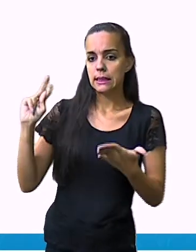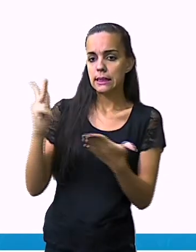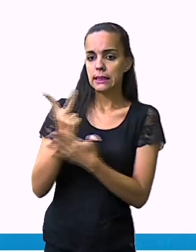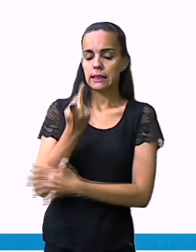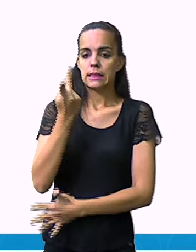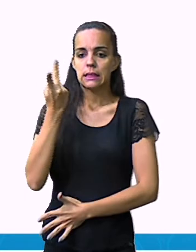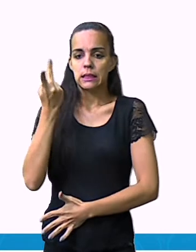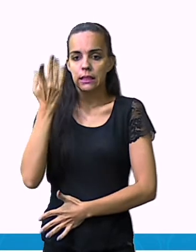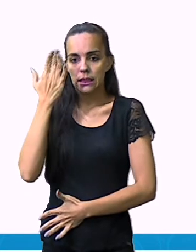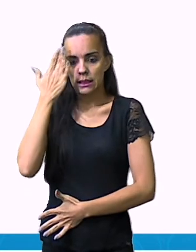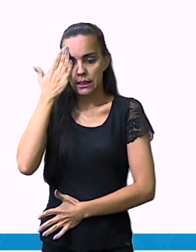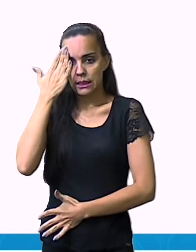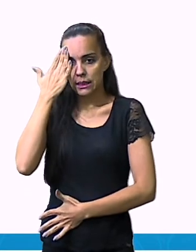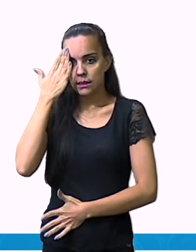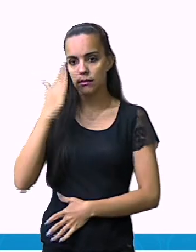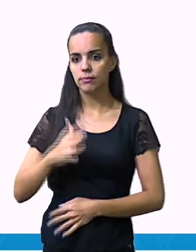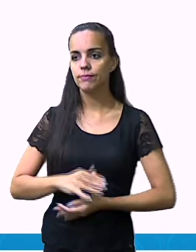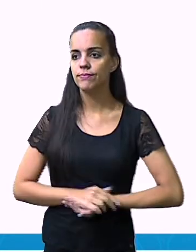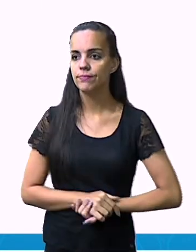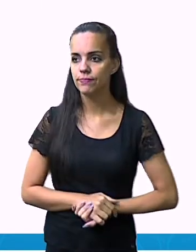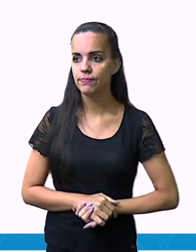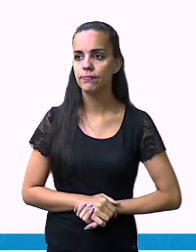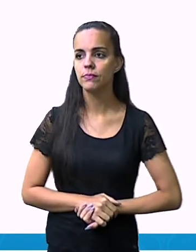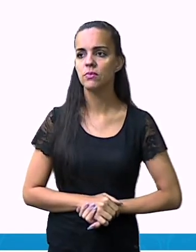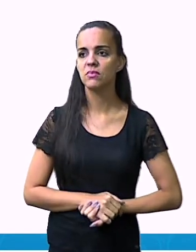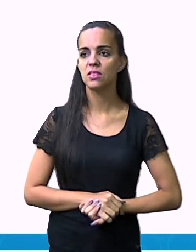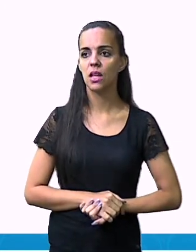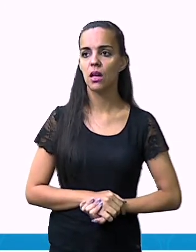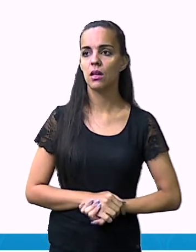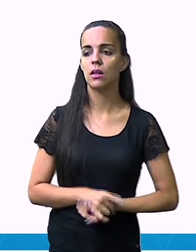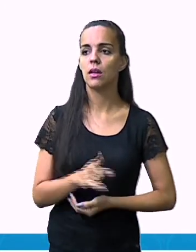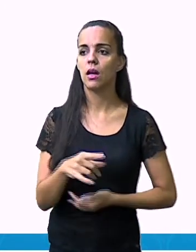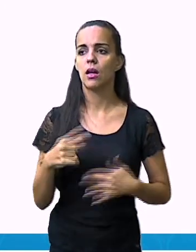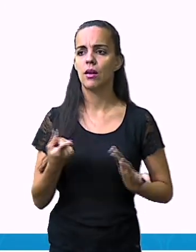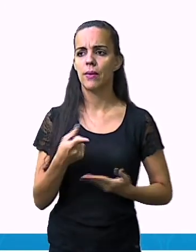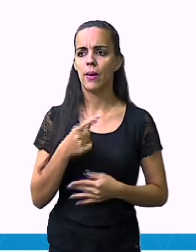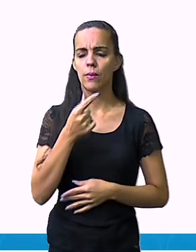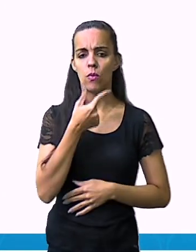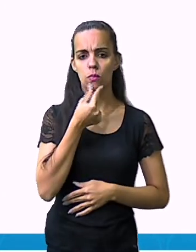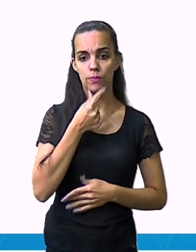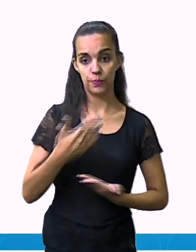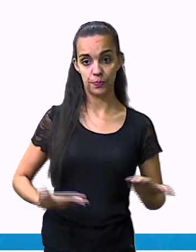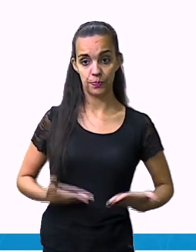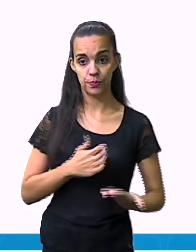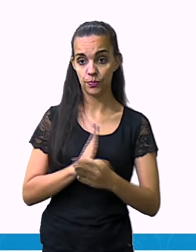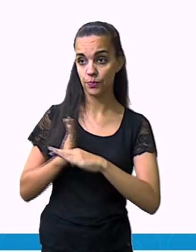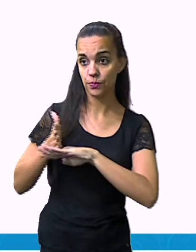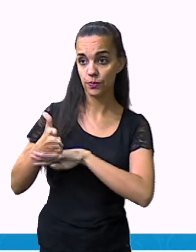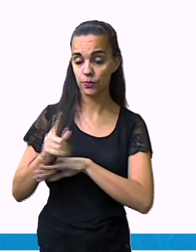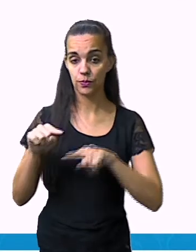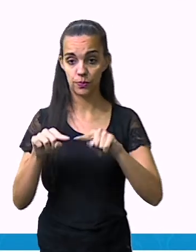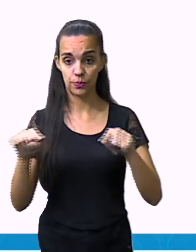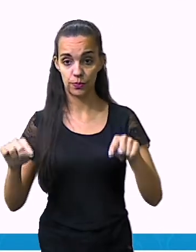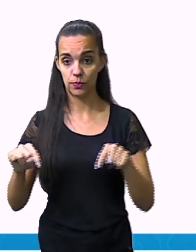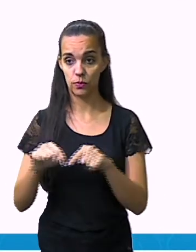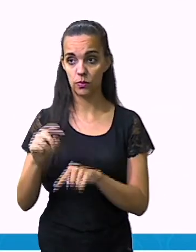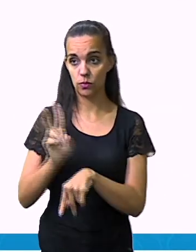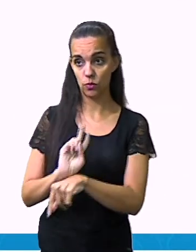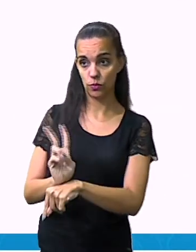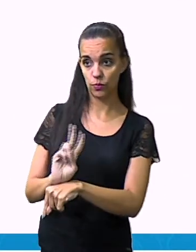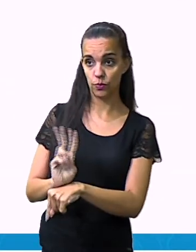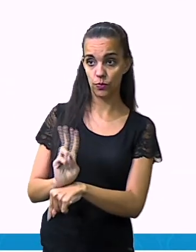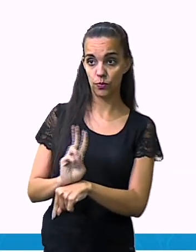Vamos analisar aqui o que que aconteceu. Nós conseguimos perceber que uma pessoa chegou aqui, ó, ele tá com capacete, então, provavelmente,